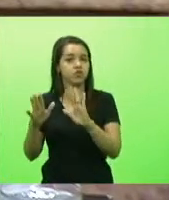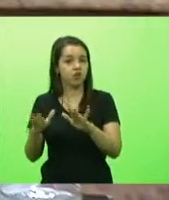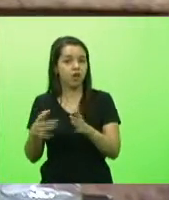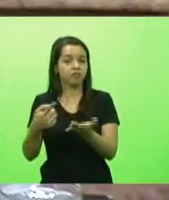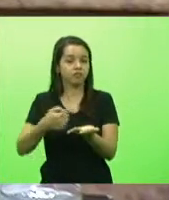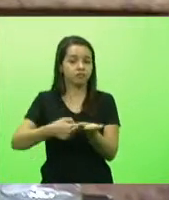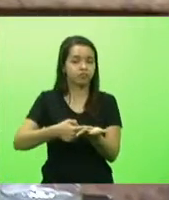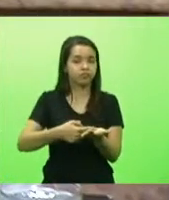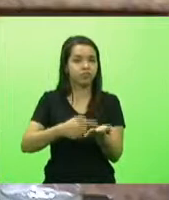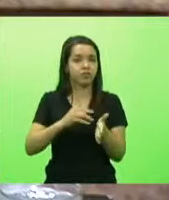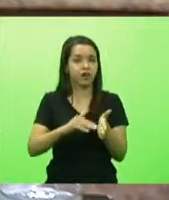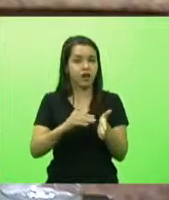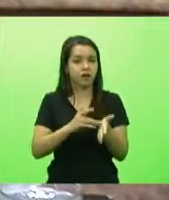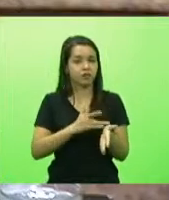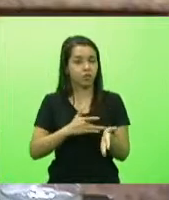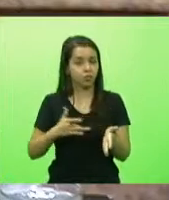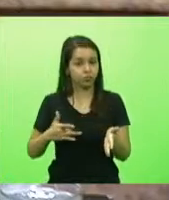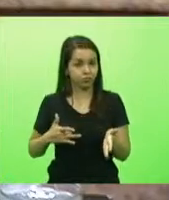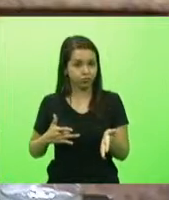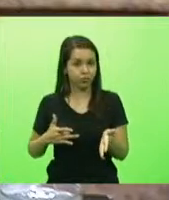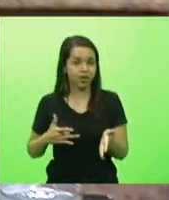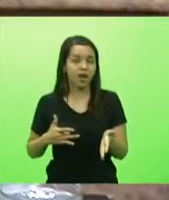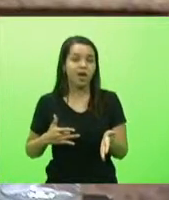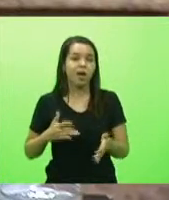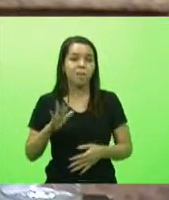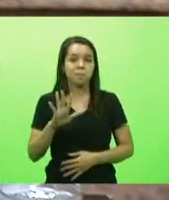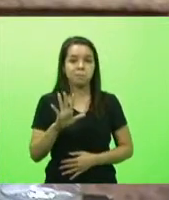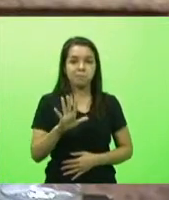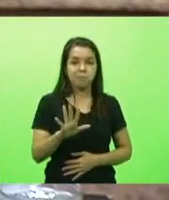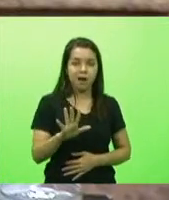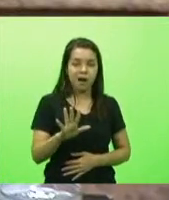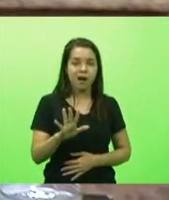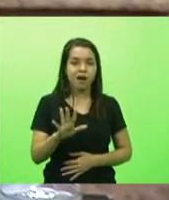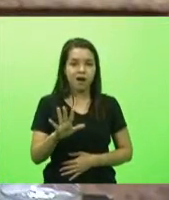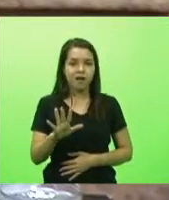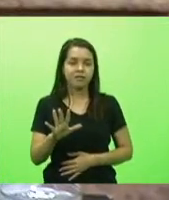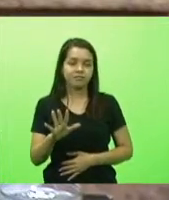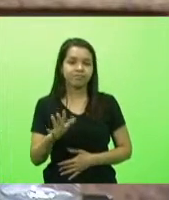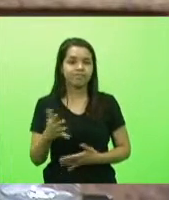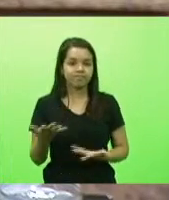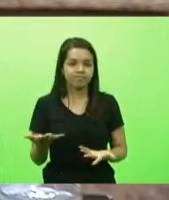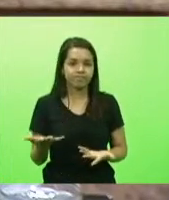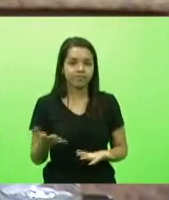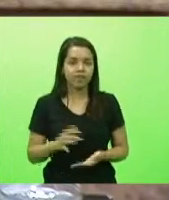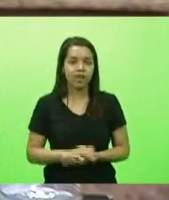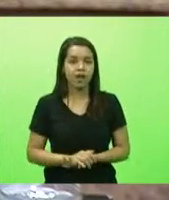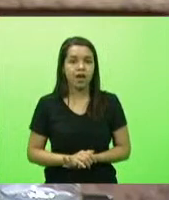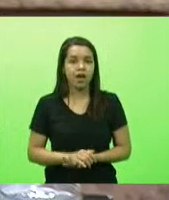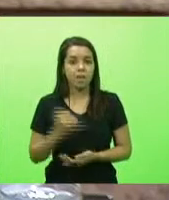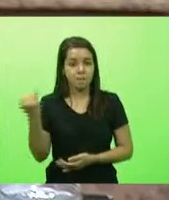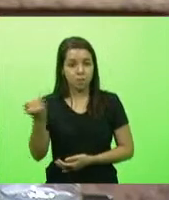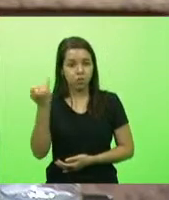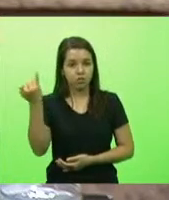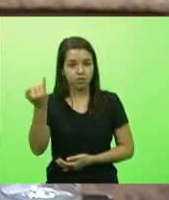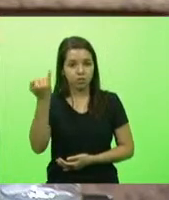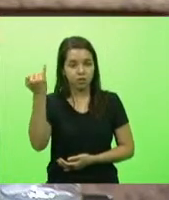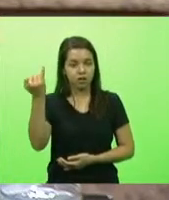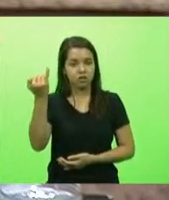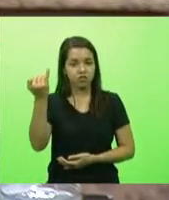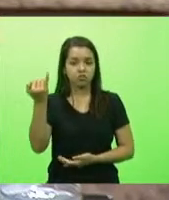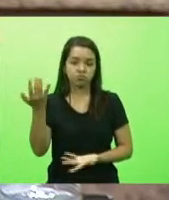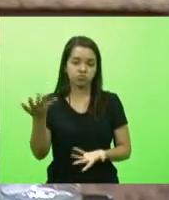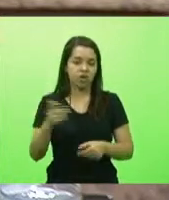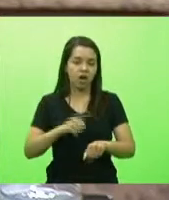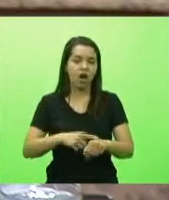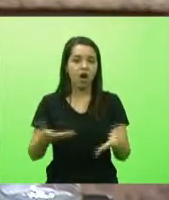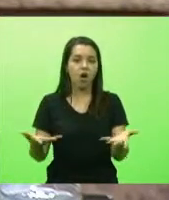de saúde mas vimos como extremamente oportuna essa reunião aqui em